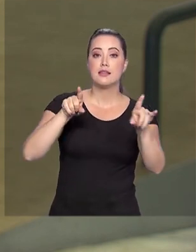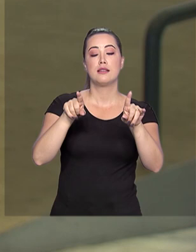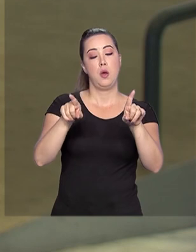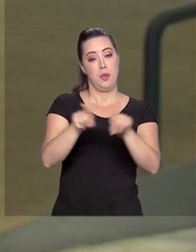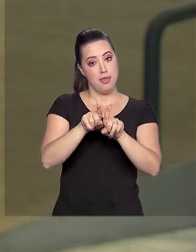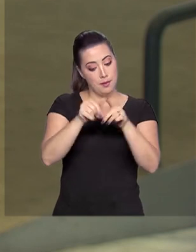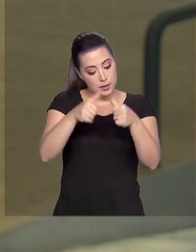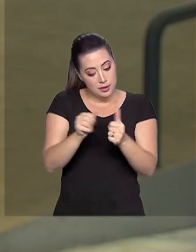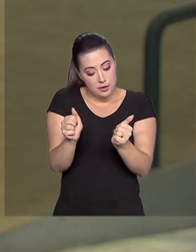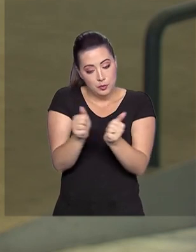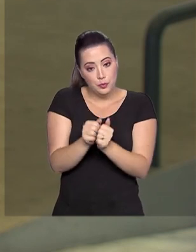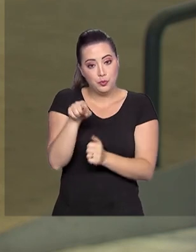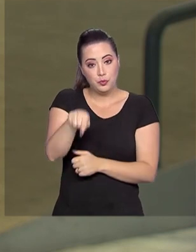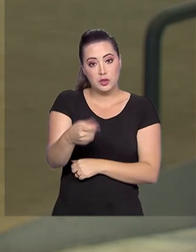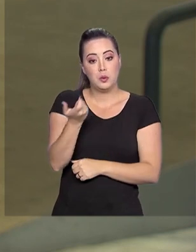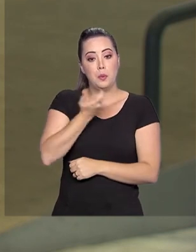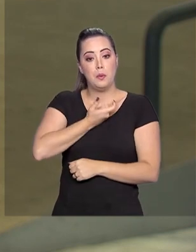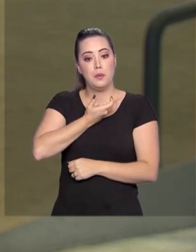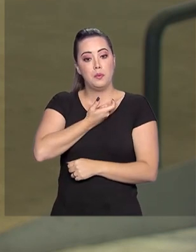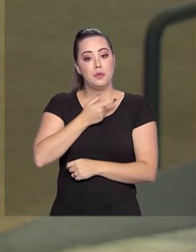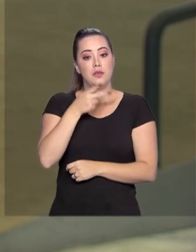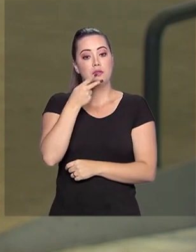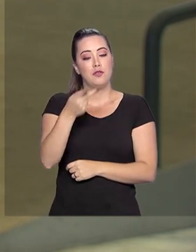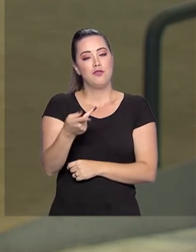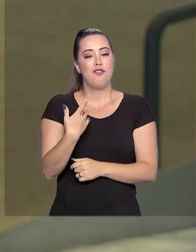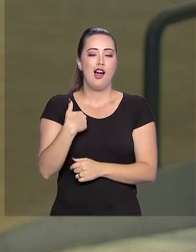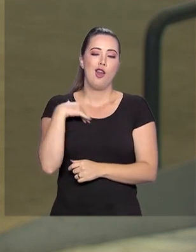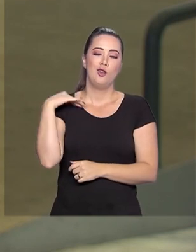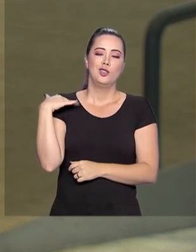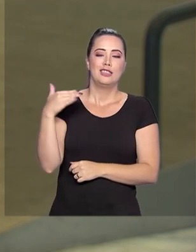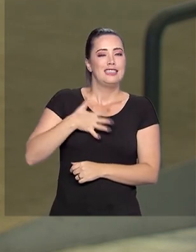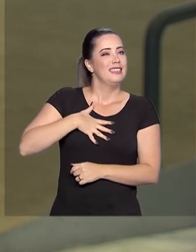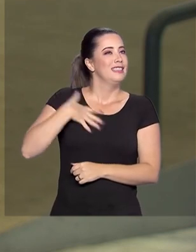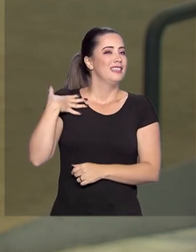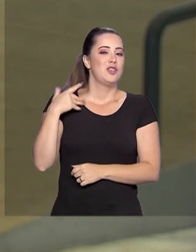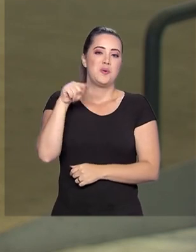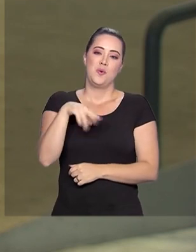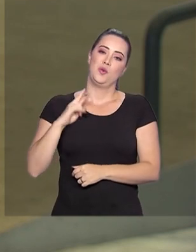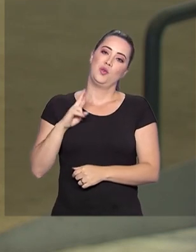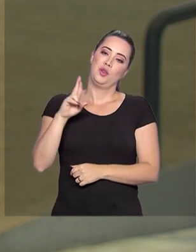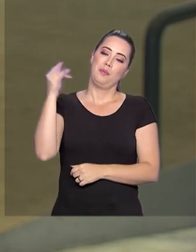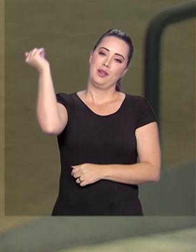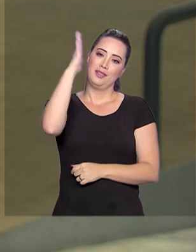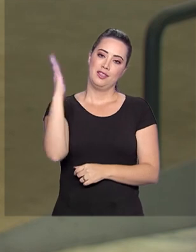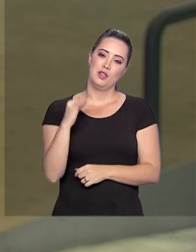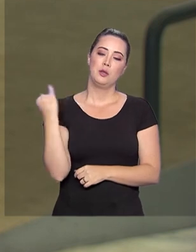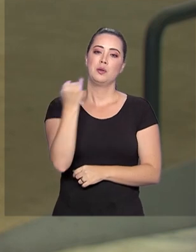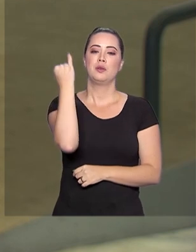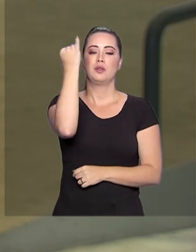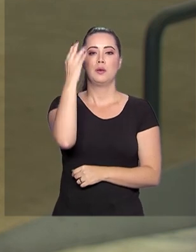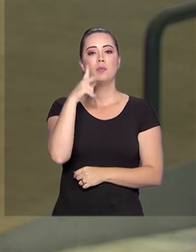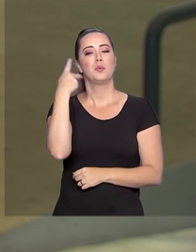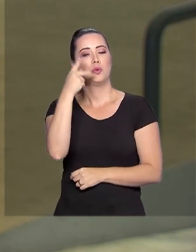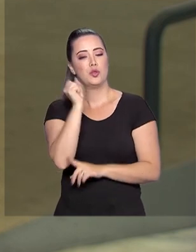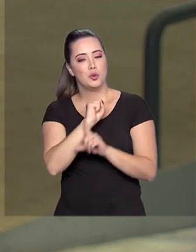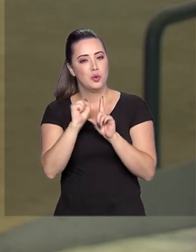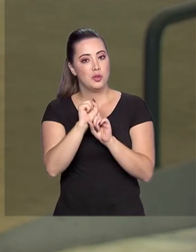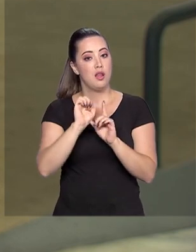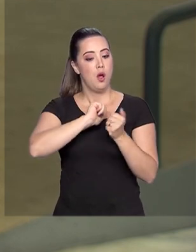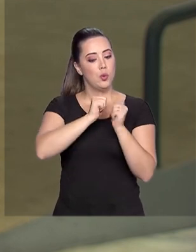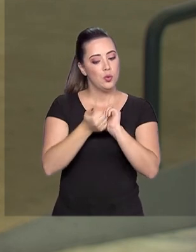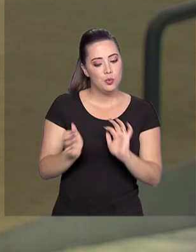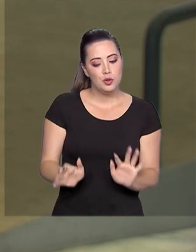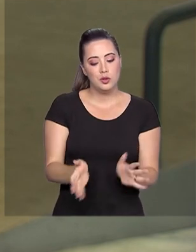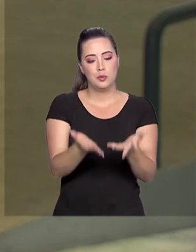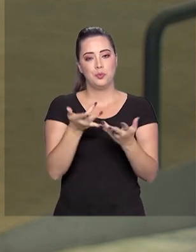O medalhista Lars Grael, ele falou também sobre a honra de representar o Brasil e sobre a importância do esporte ser usado como uma política social e também de